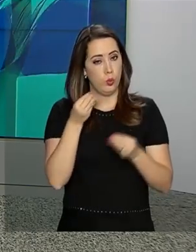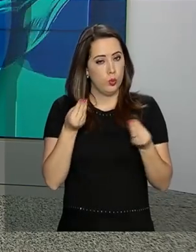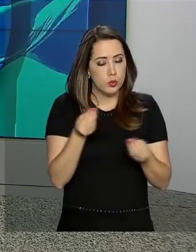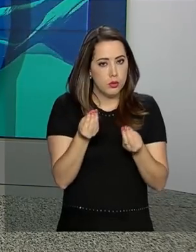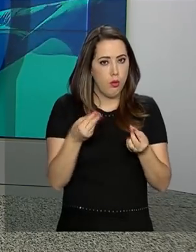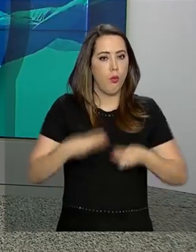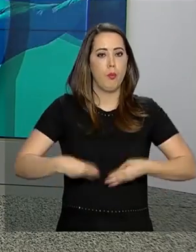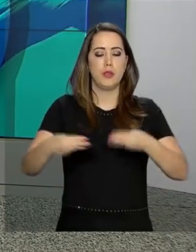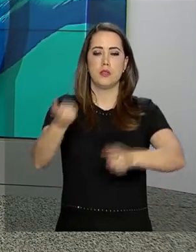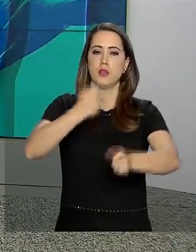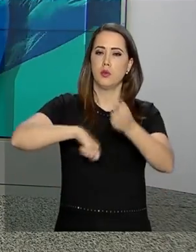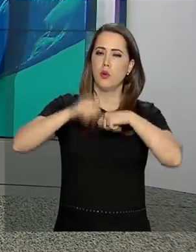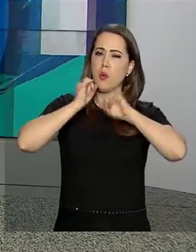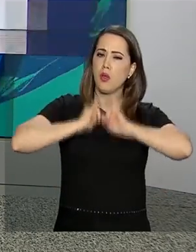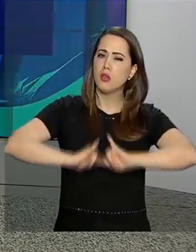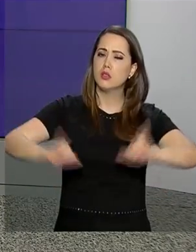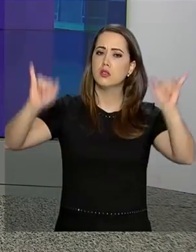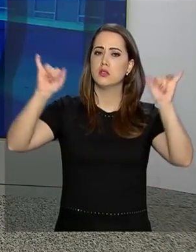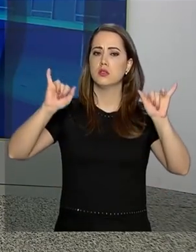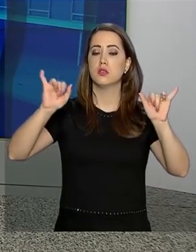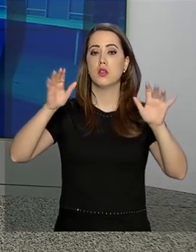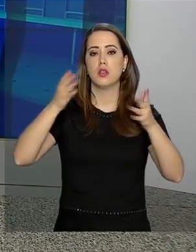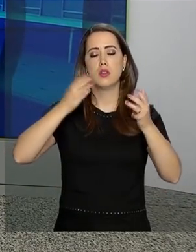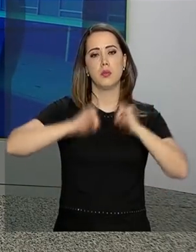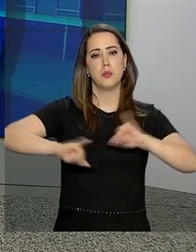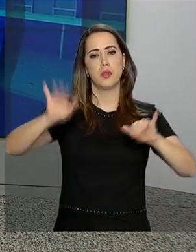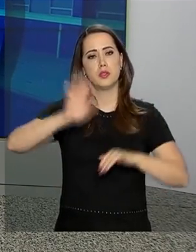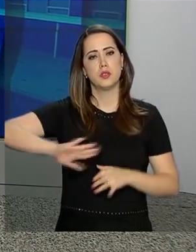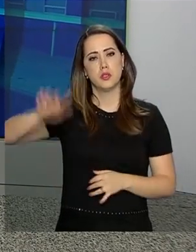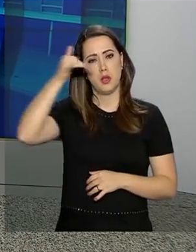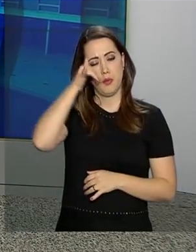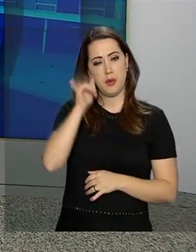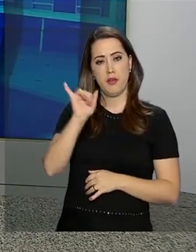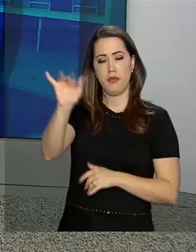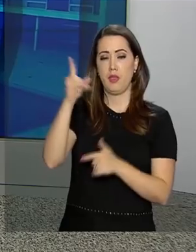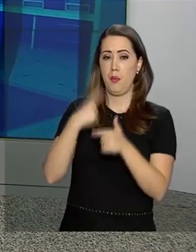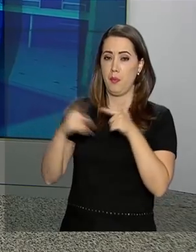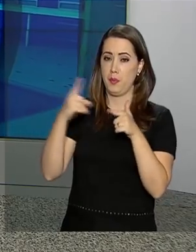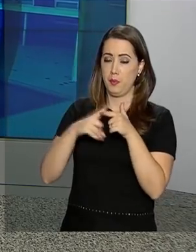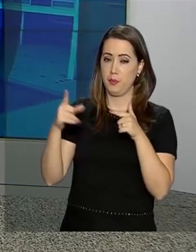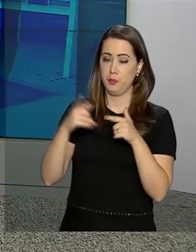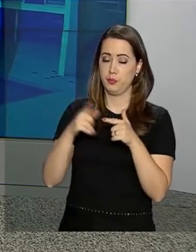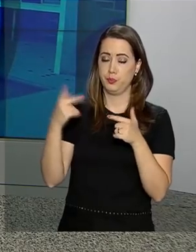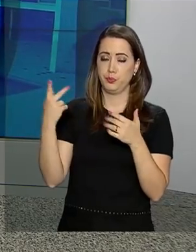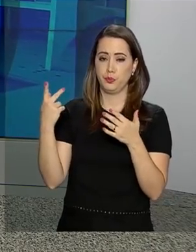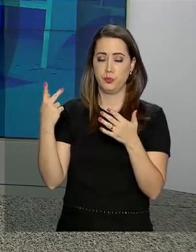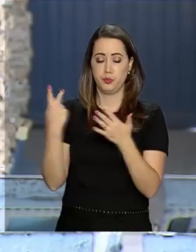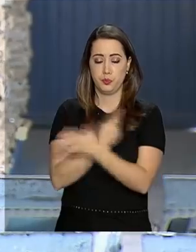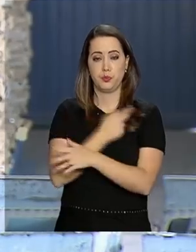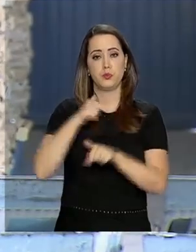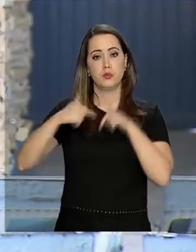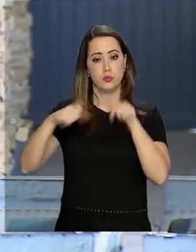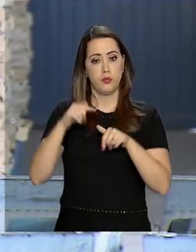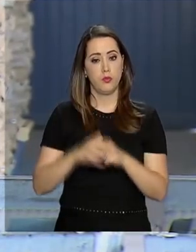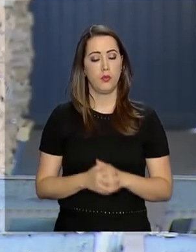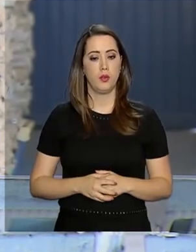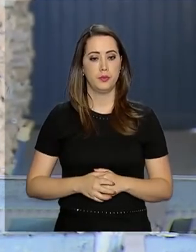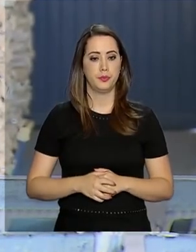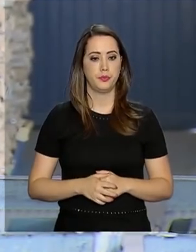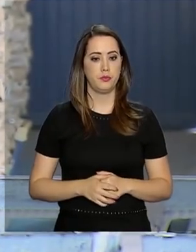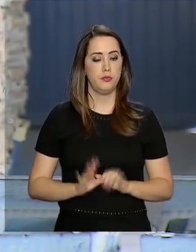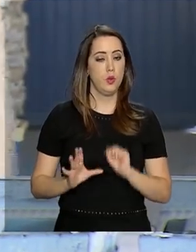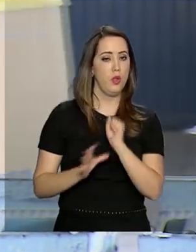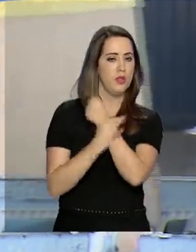Ministério da Economia lançou a campanha nacional de prevenção de acidentes de trabalho. A